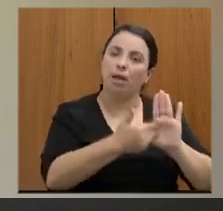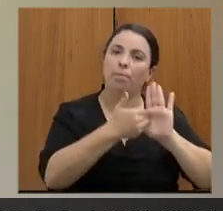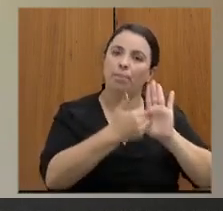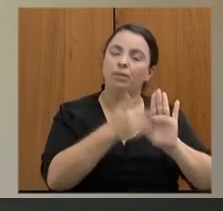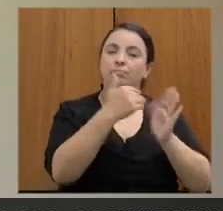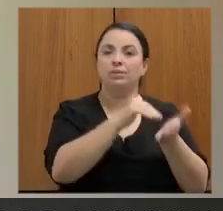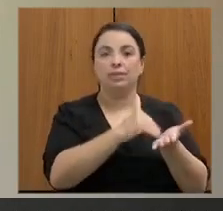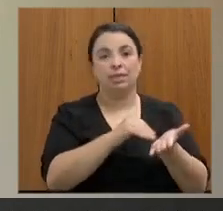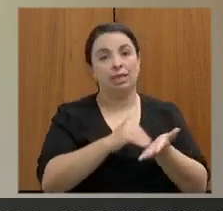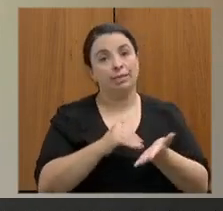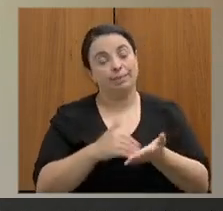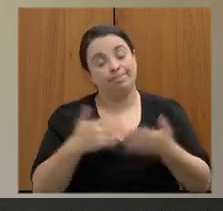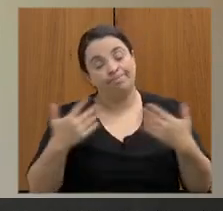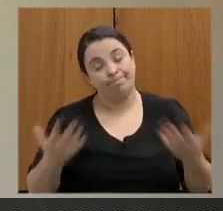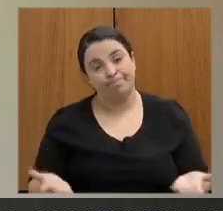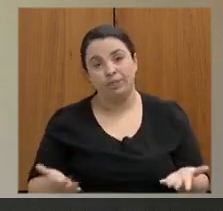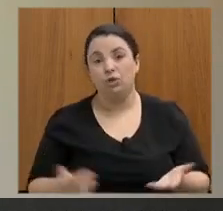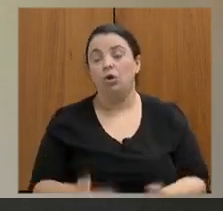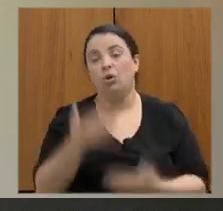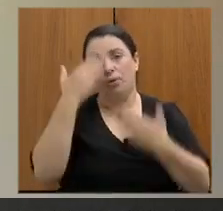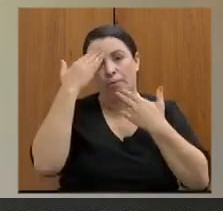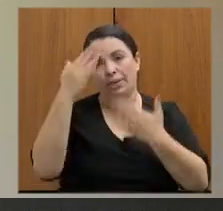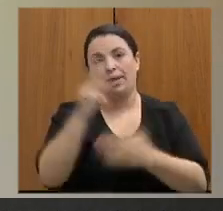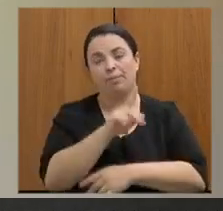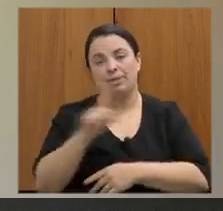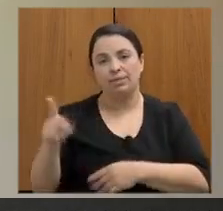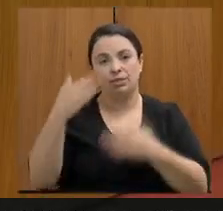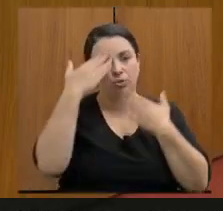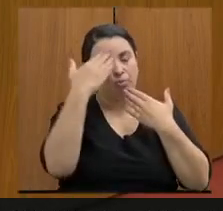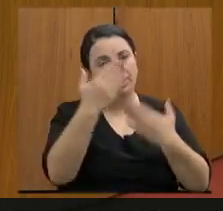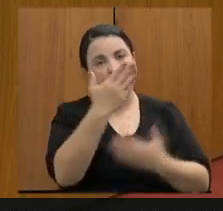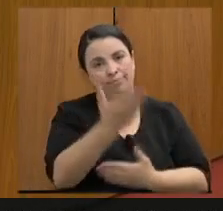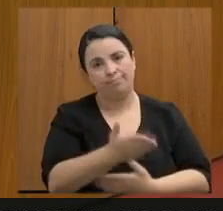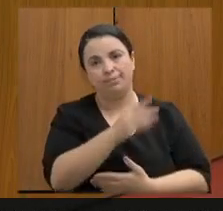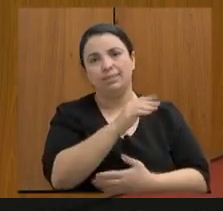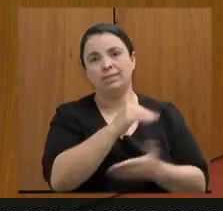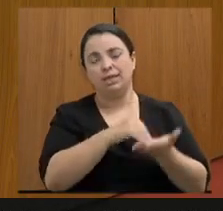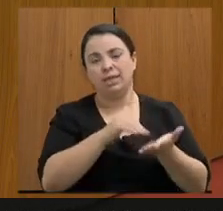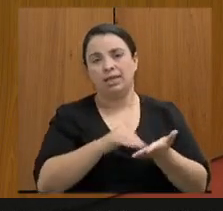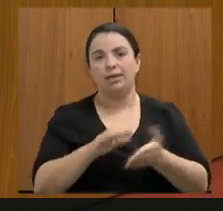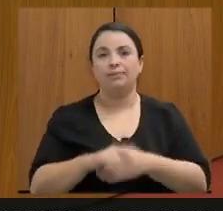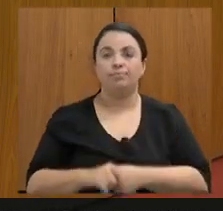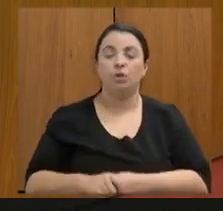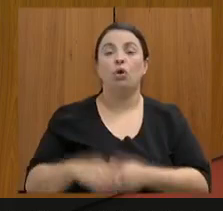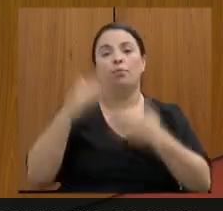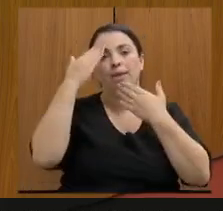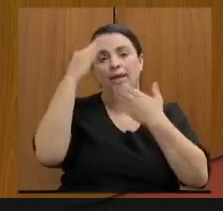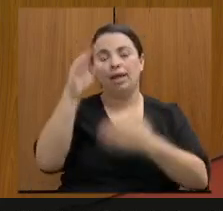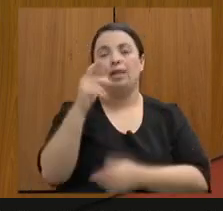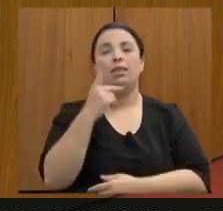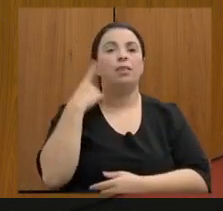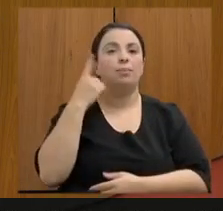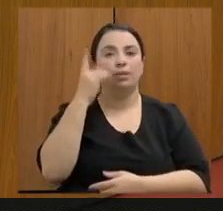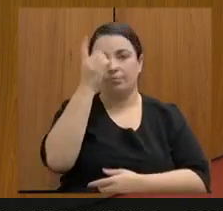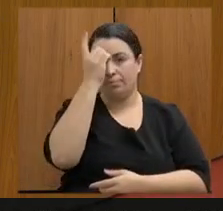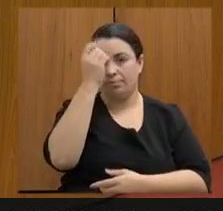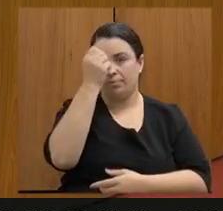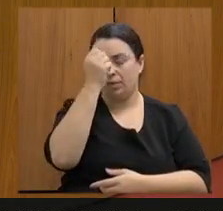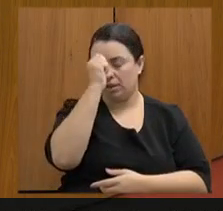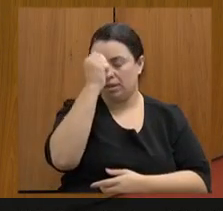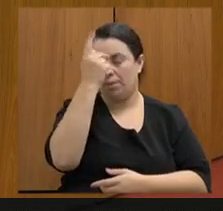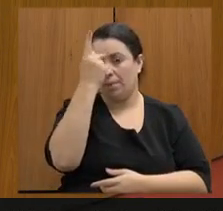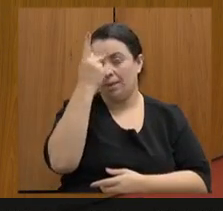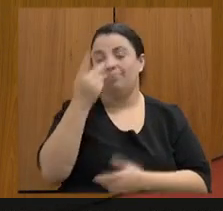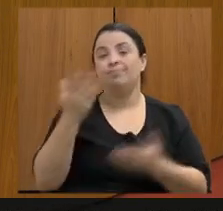do meu estado muito obrigada presidenta obrigada secretária obrigada deputada Ana Paula eu passo as considerações deputado